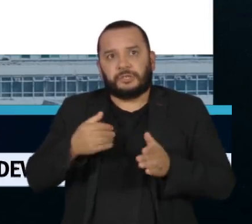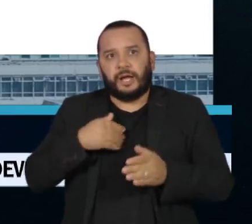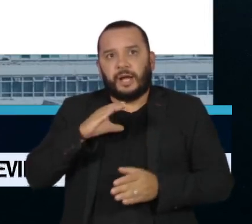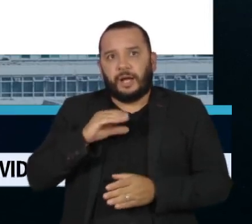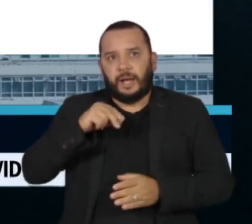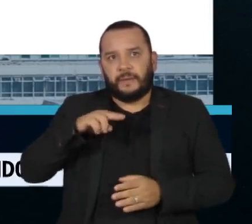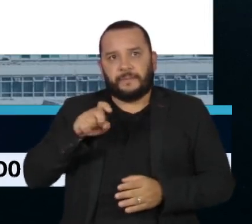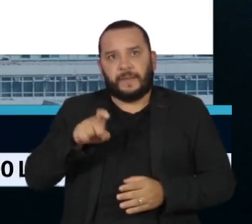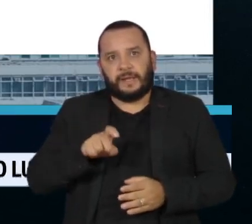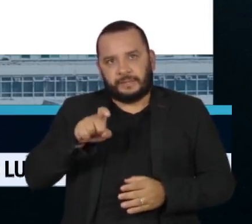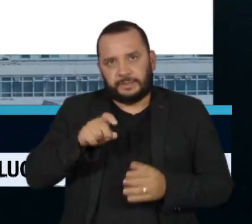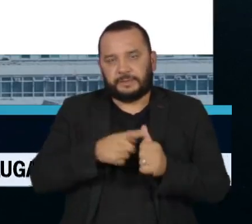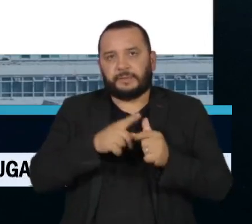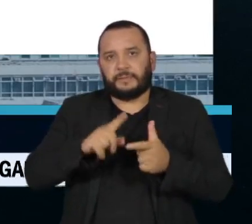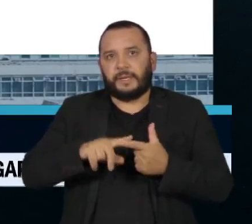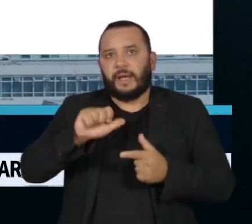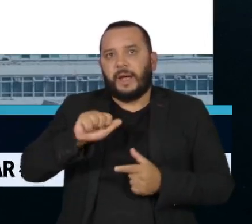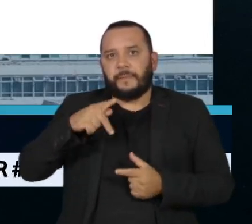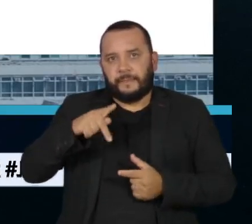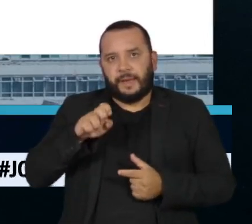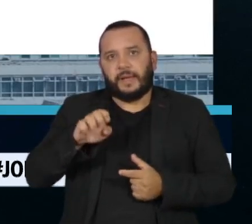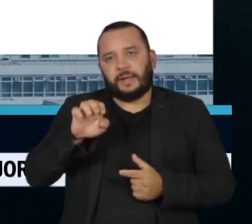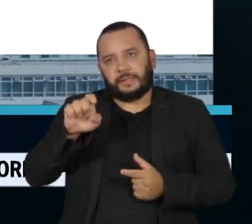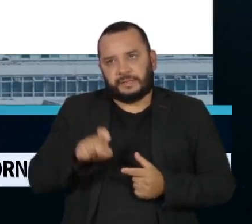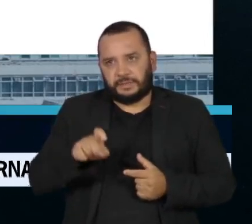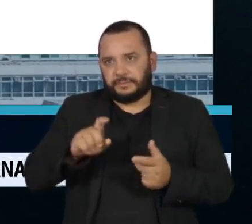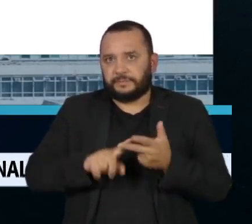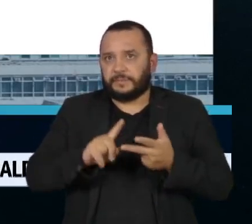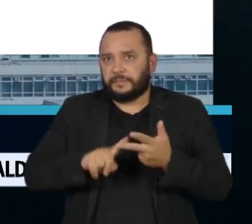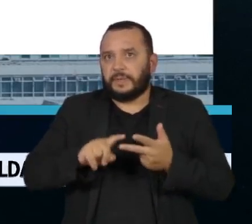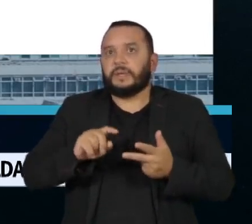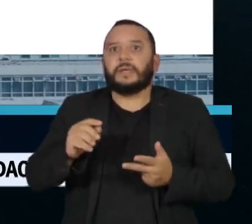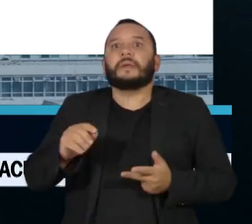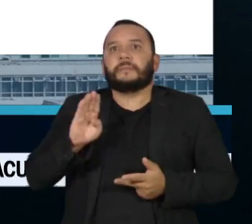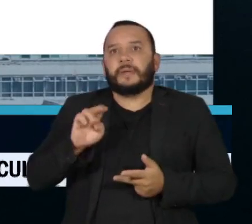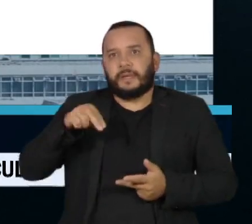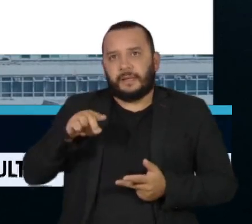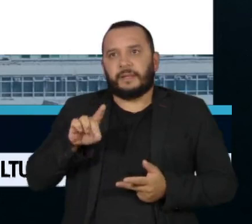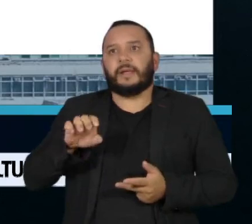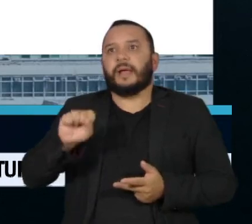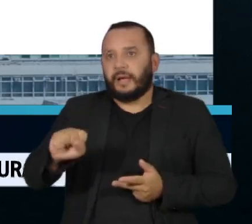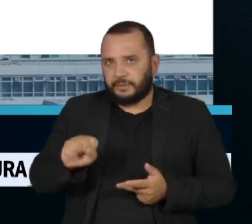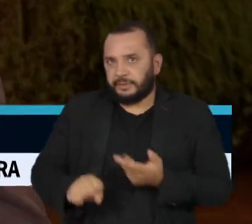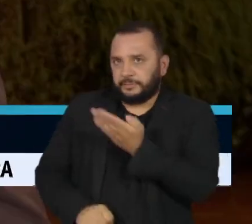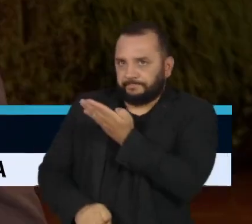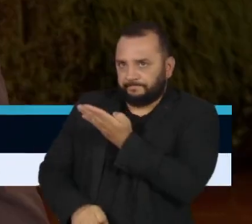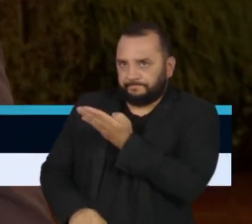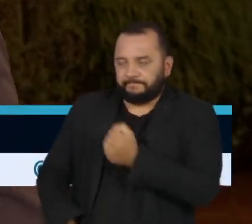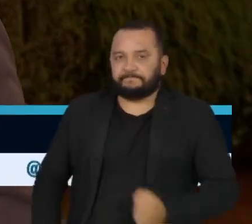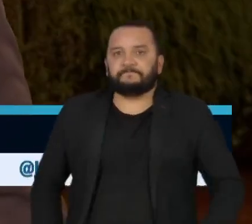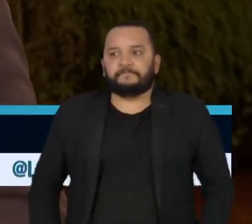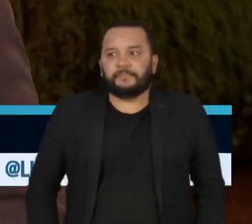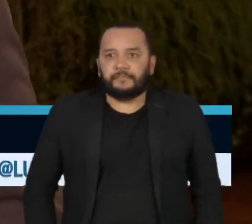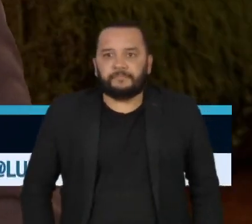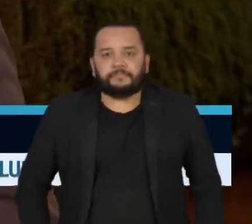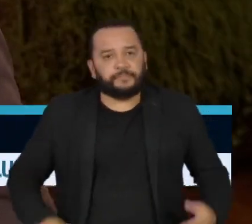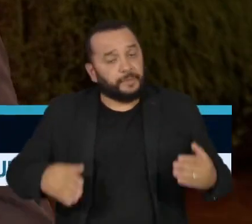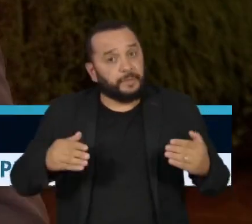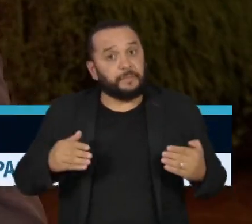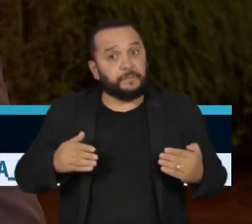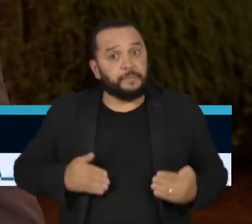a Agência Brasileira de Promoção de Exportações e Investimentos e o Banco Nacional do Desenvolvimento Econômico e Social. O Ministério do